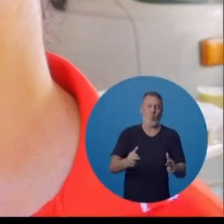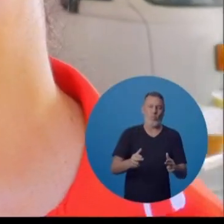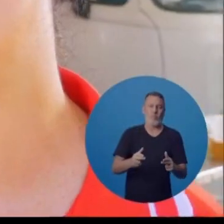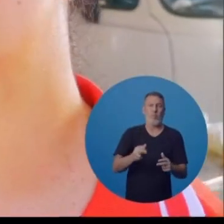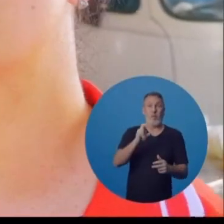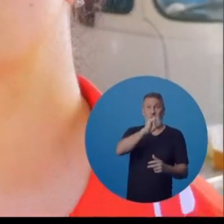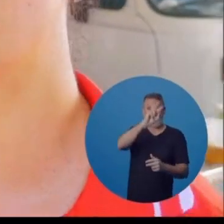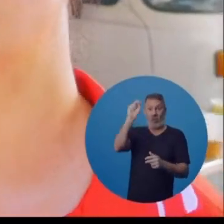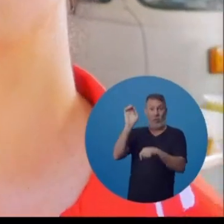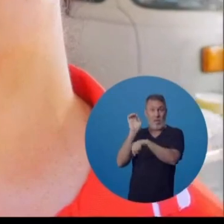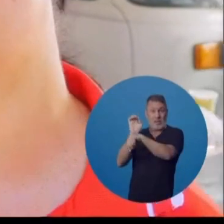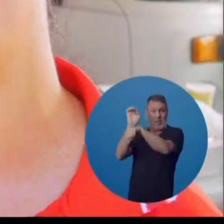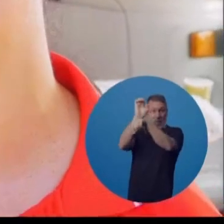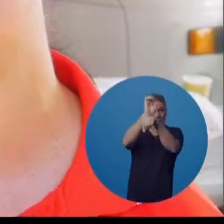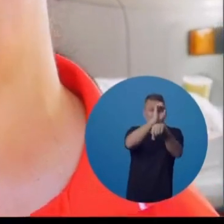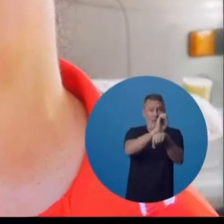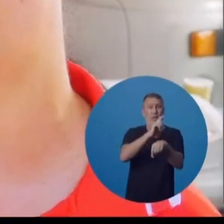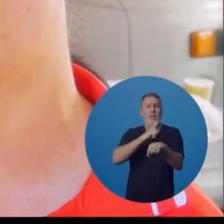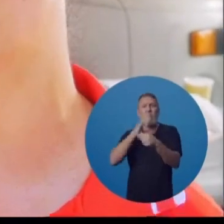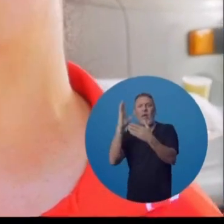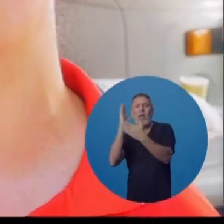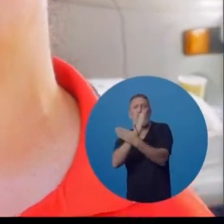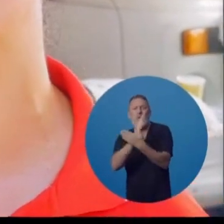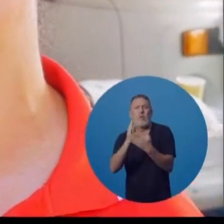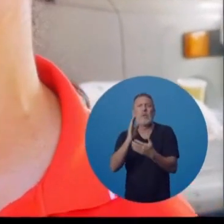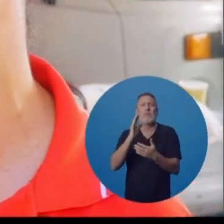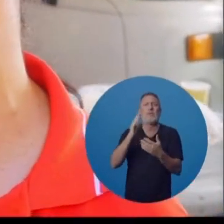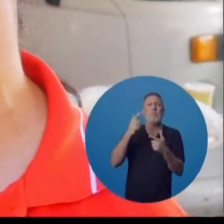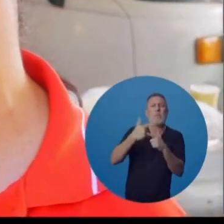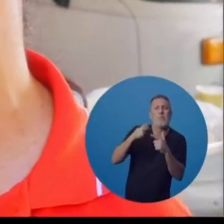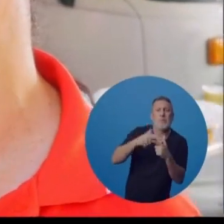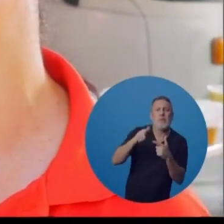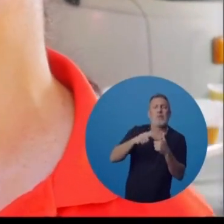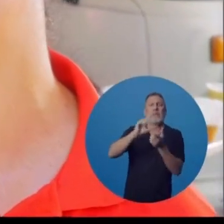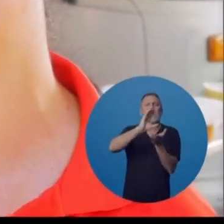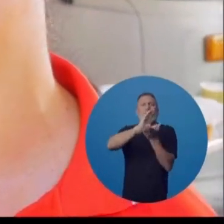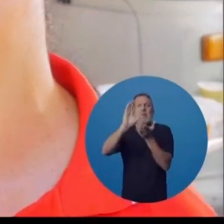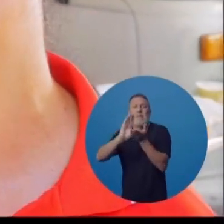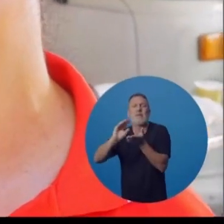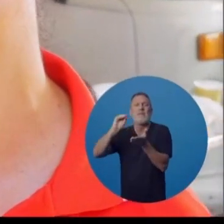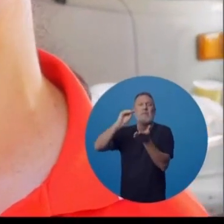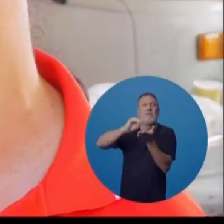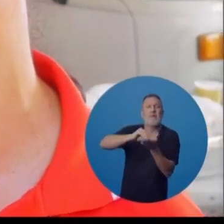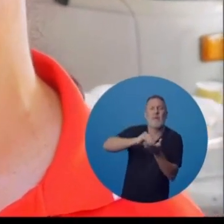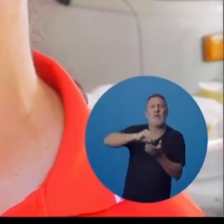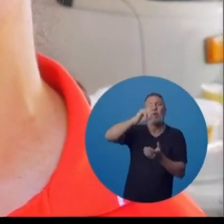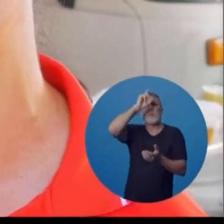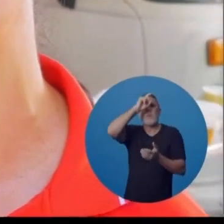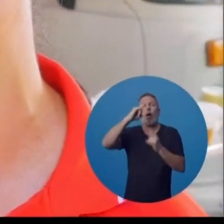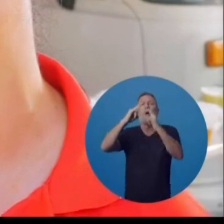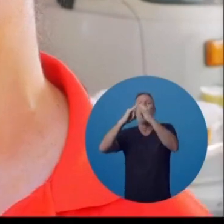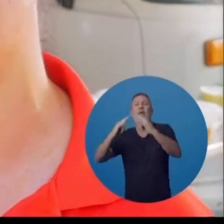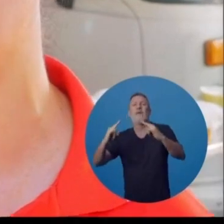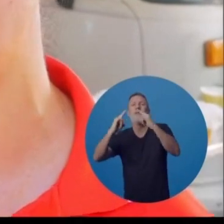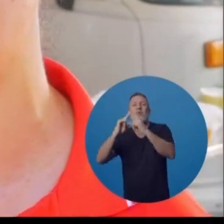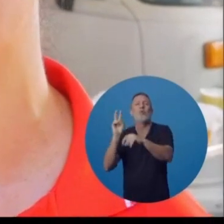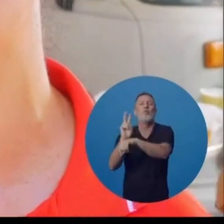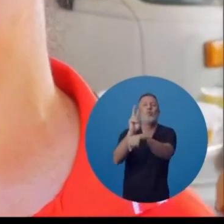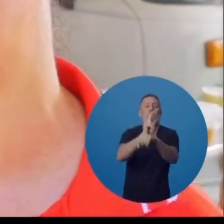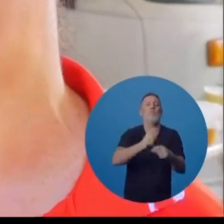tem agora. Enquanto nós vimos vários estados, claro, cada um com as suas necessidades de investir muito nos hospitais de